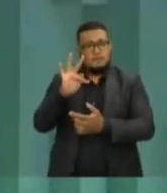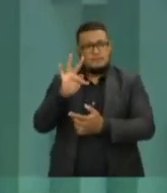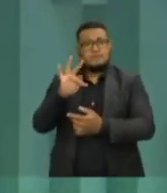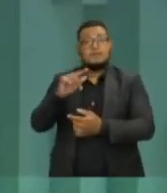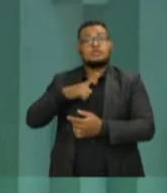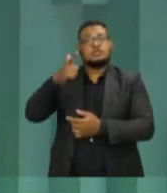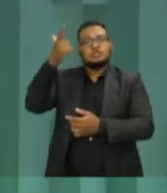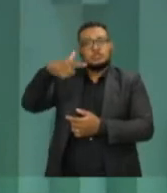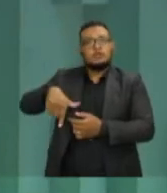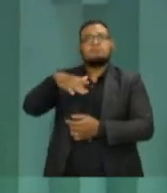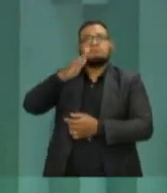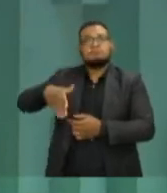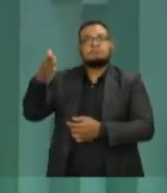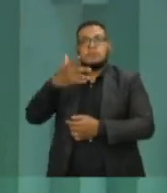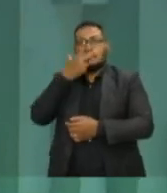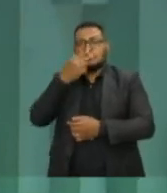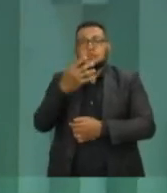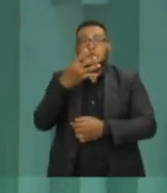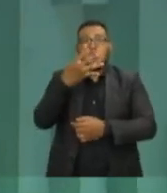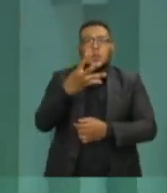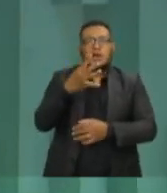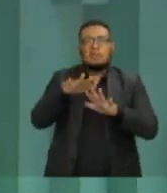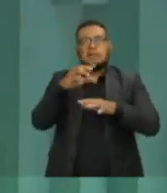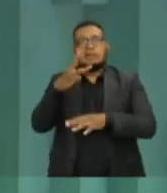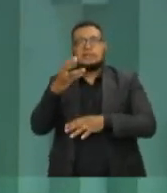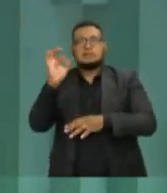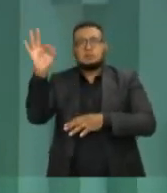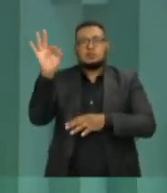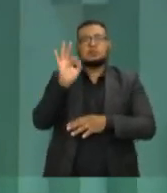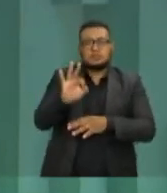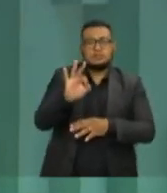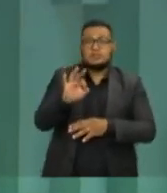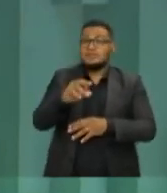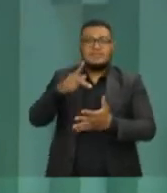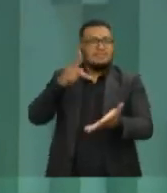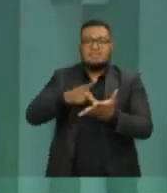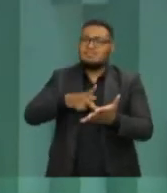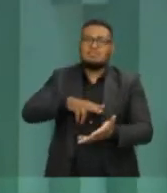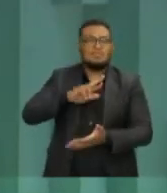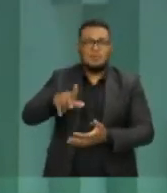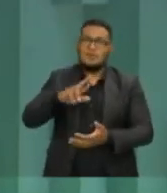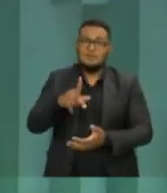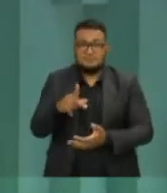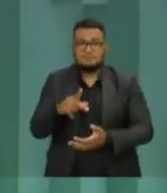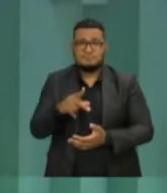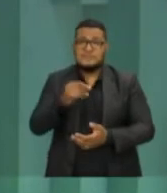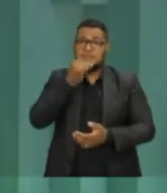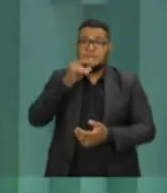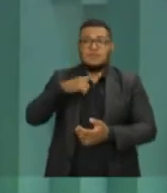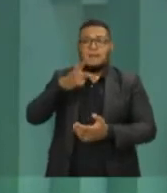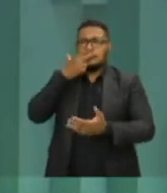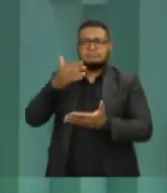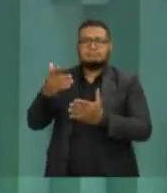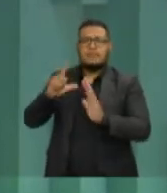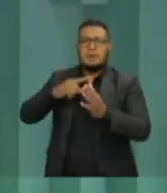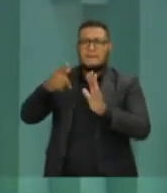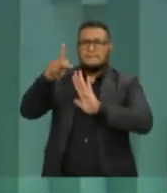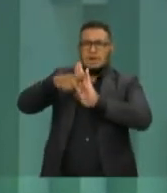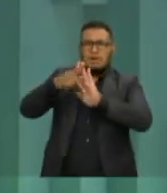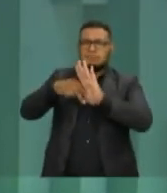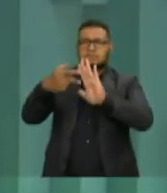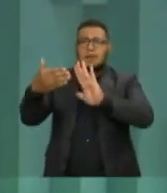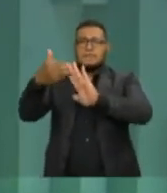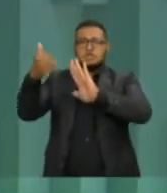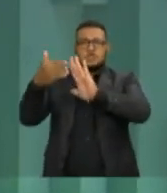novamente de 4 a 3. Portanto, não é verdade que ele foi vitorioso e que reduziu a pena. Tiraram todos os programas de Eduard